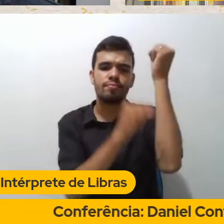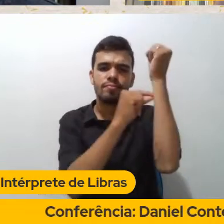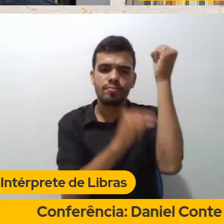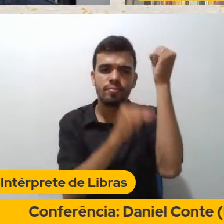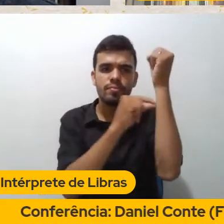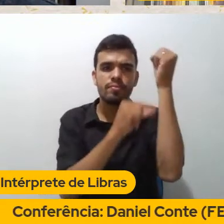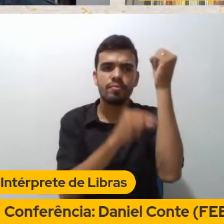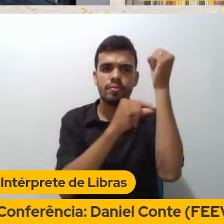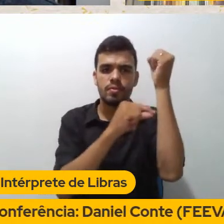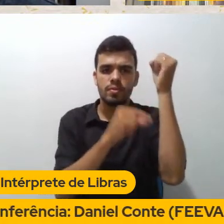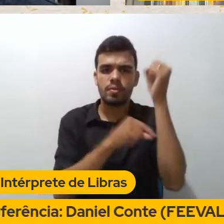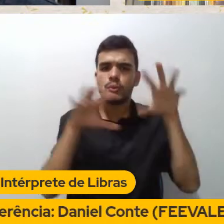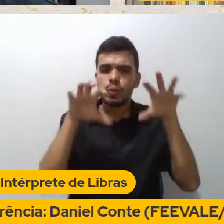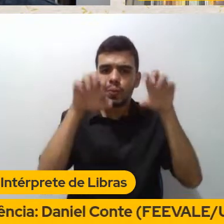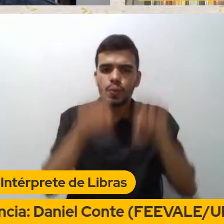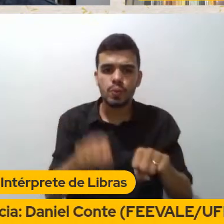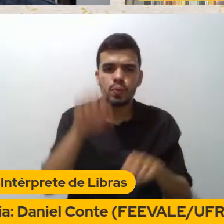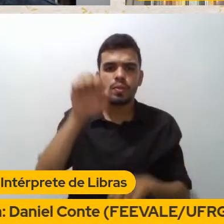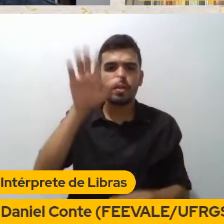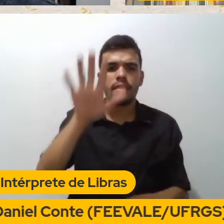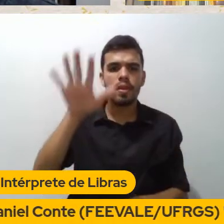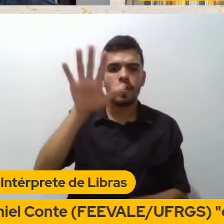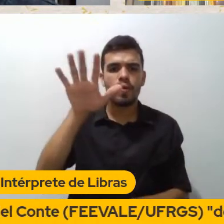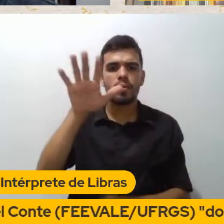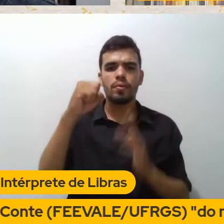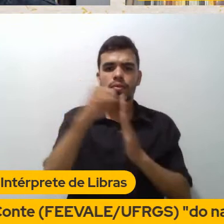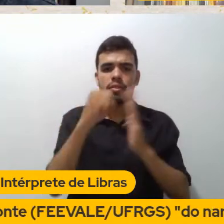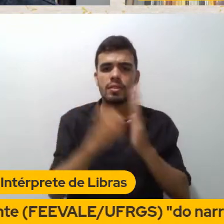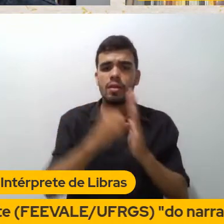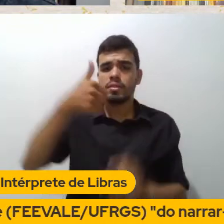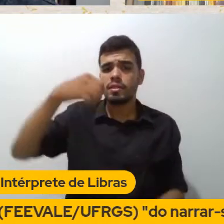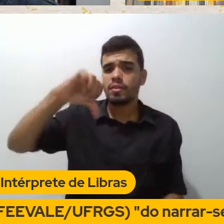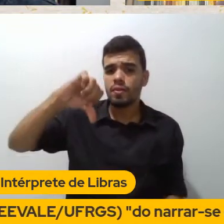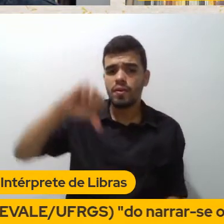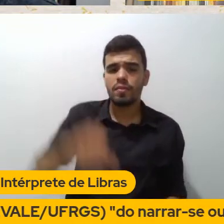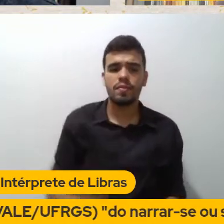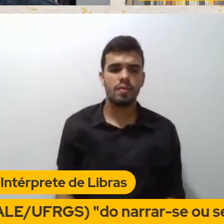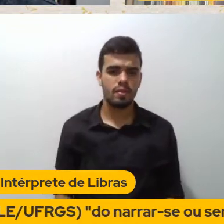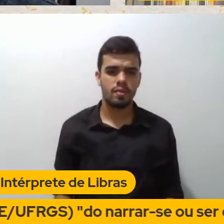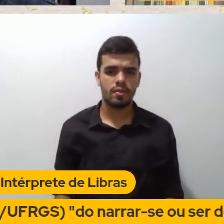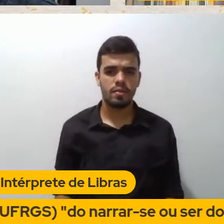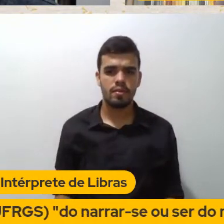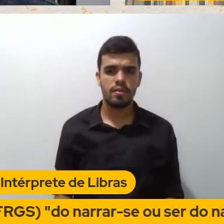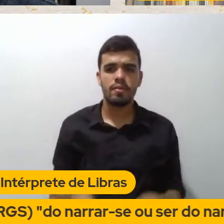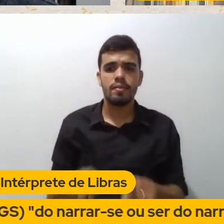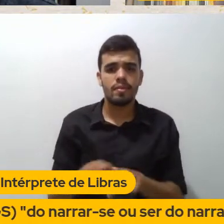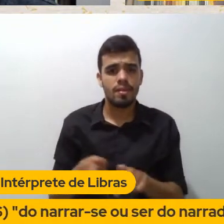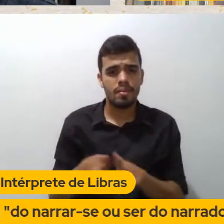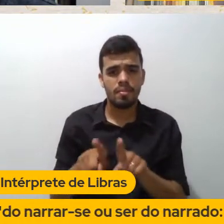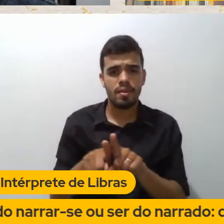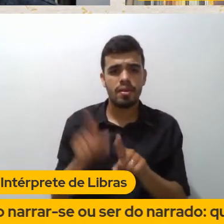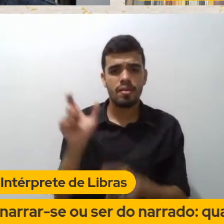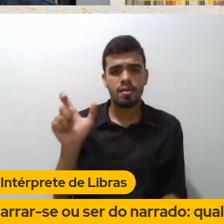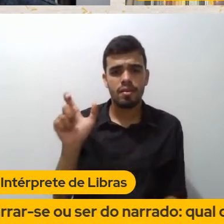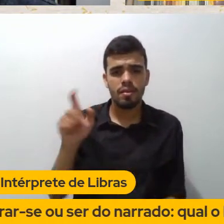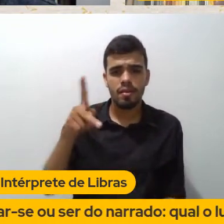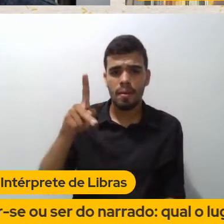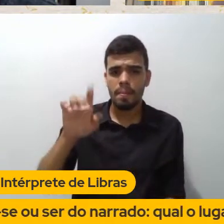europeu E de uma coisa Que se chama Peregrinação Peregrinos Peregrinos e peregrinação Tem um